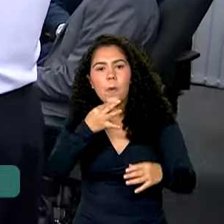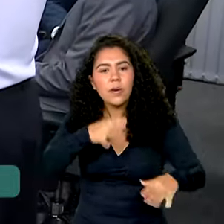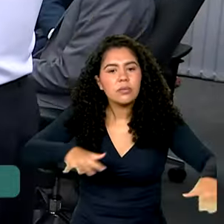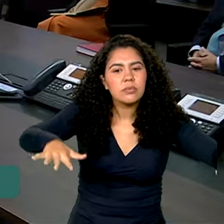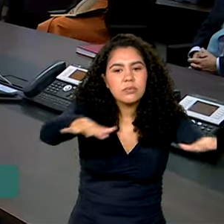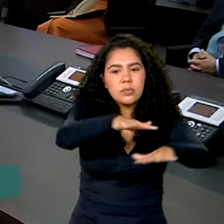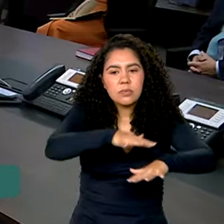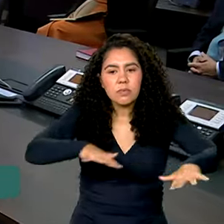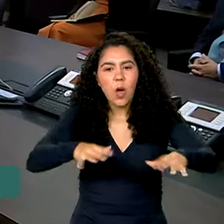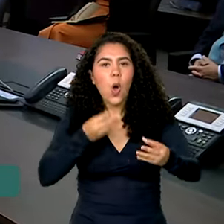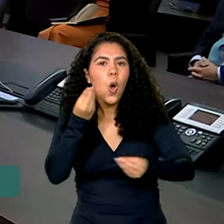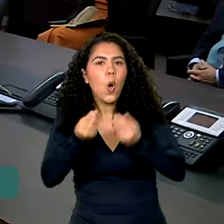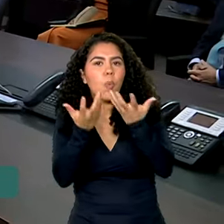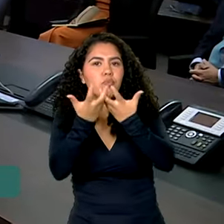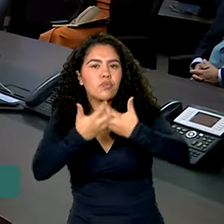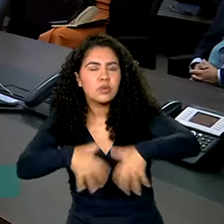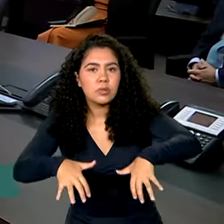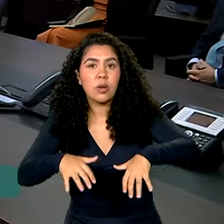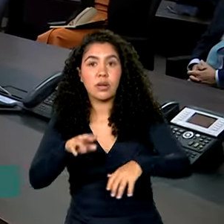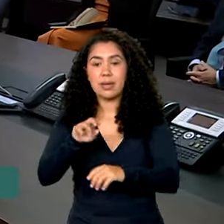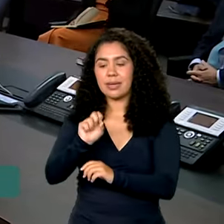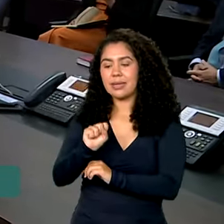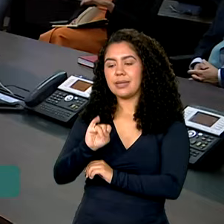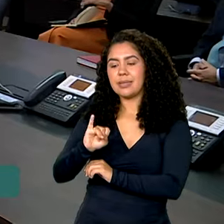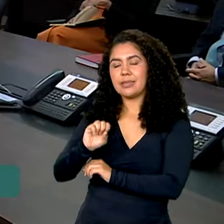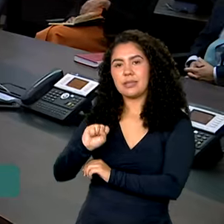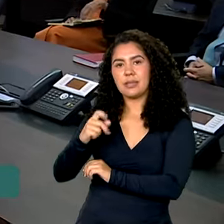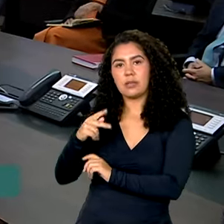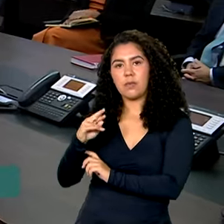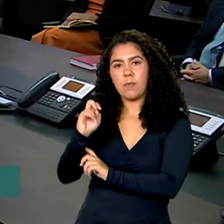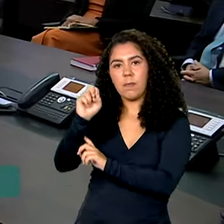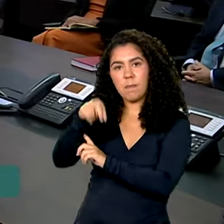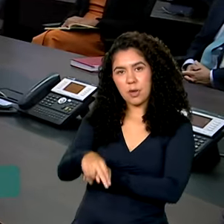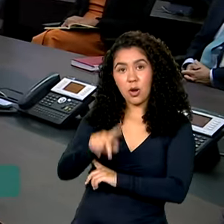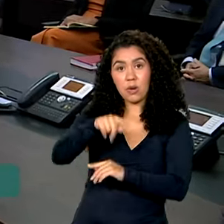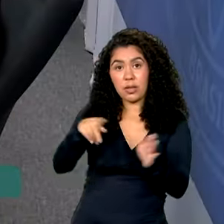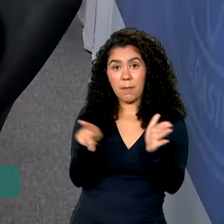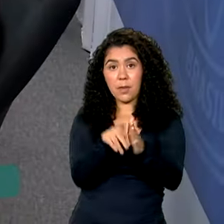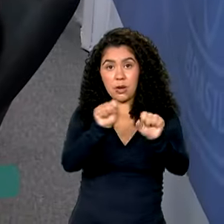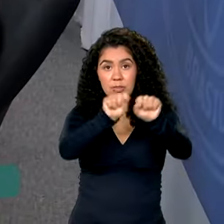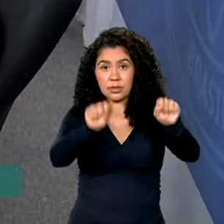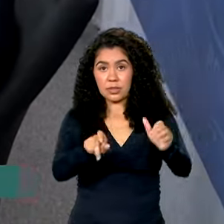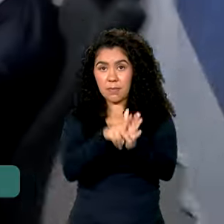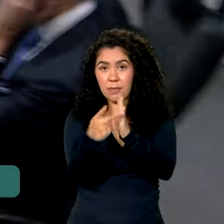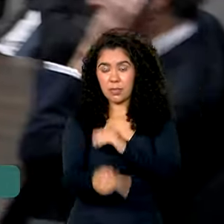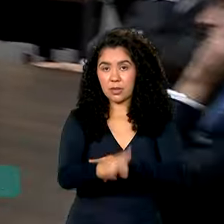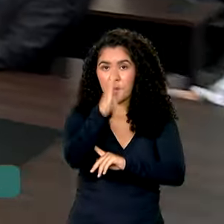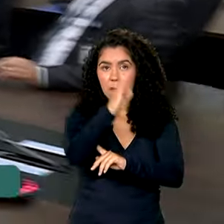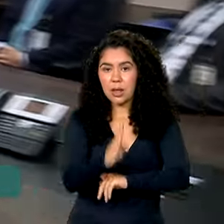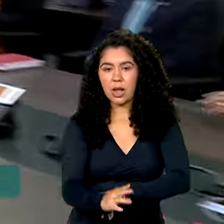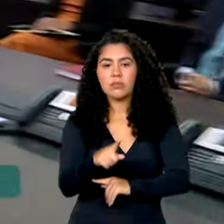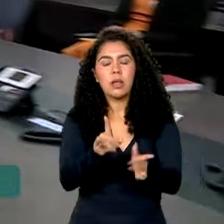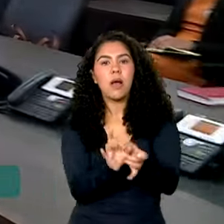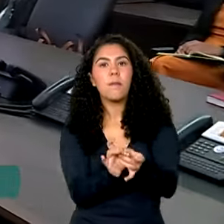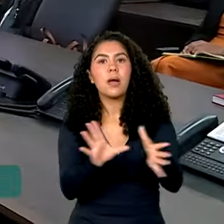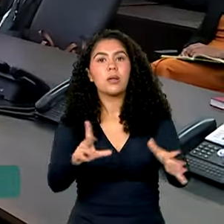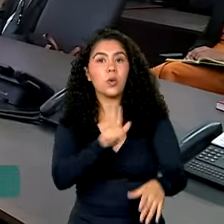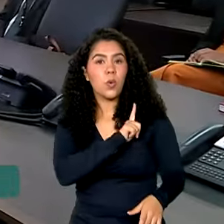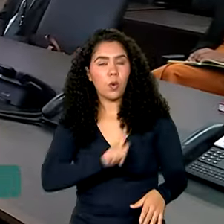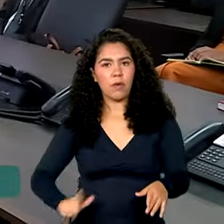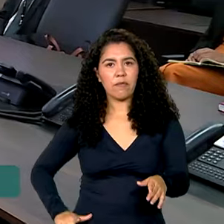funcionamento do SISPROM, o Sistema de Proteção ao Programa Nuclear Brasileiro. O sistema permite que o governo